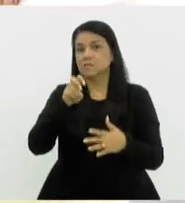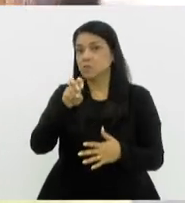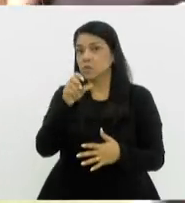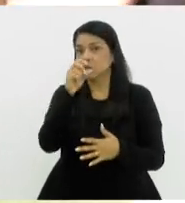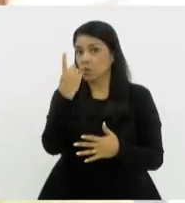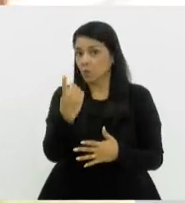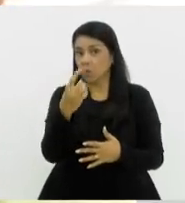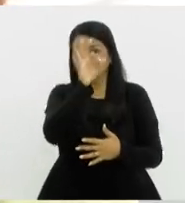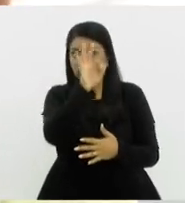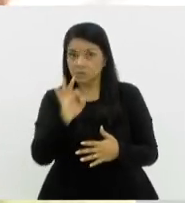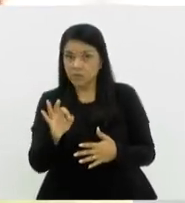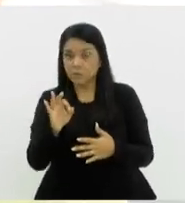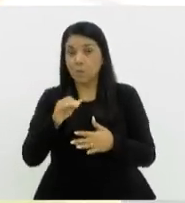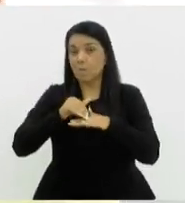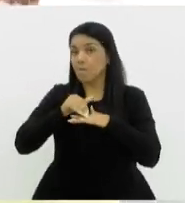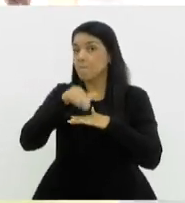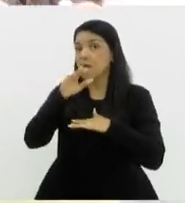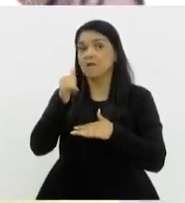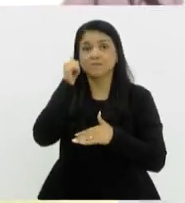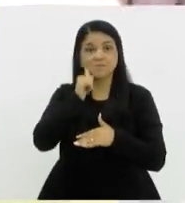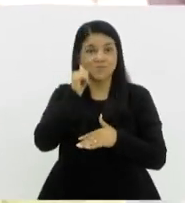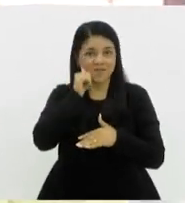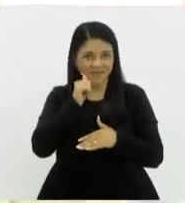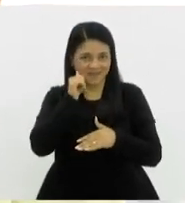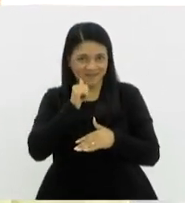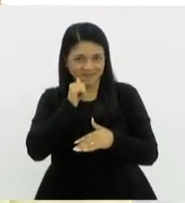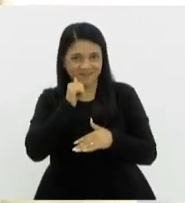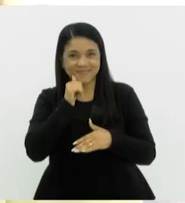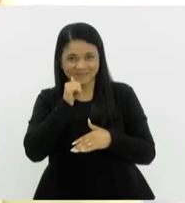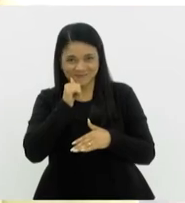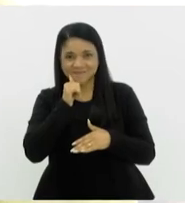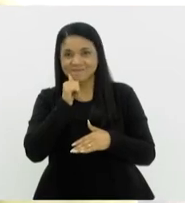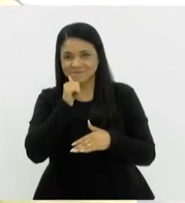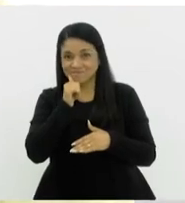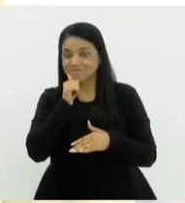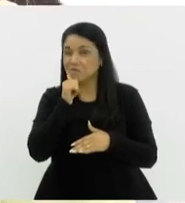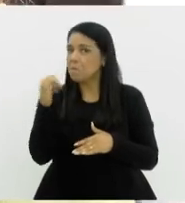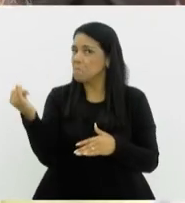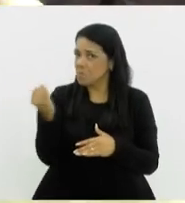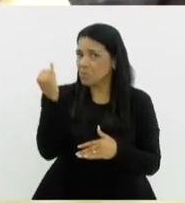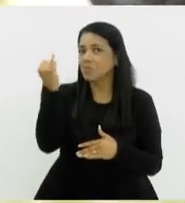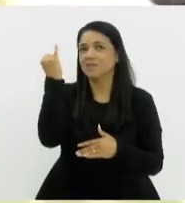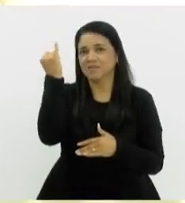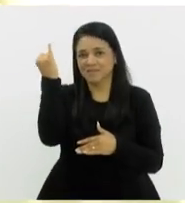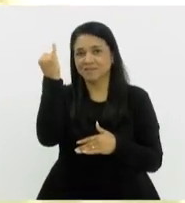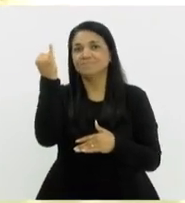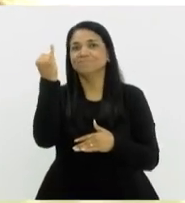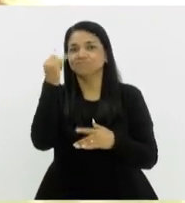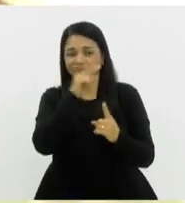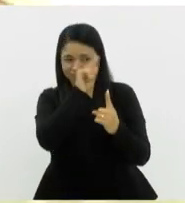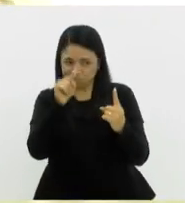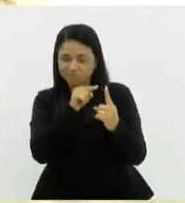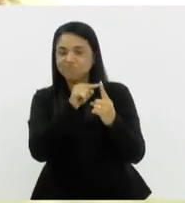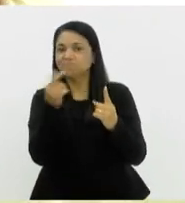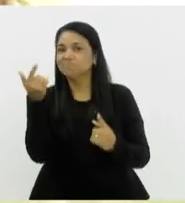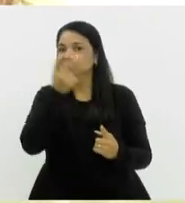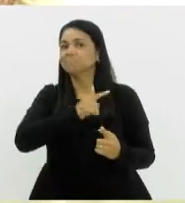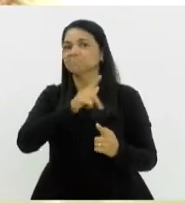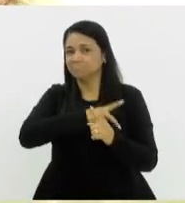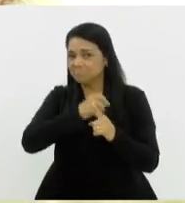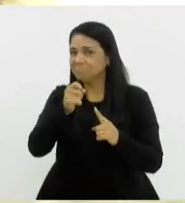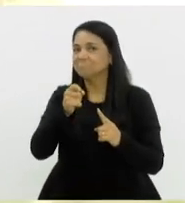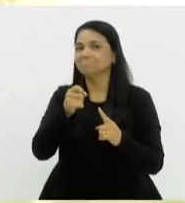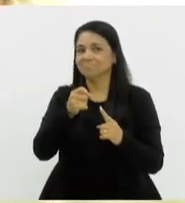de funcionários das mulheres, o que é uma coisa bem importante. A gente entende que é uma meta atingida nesse aspecto. A gente